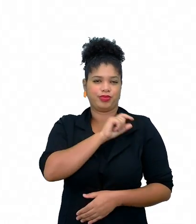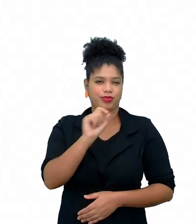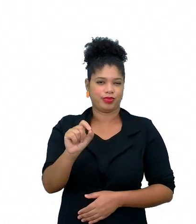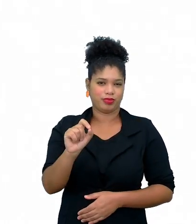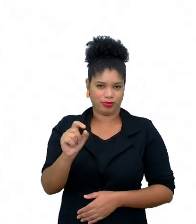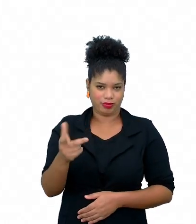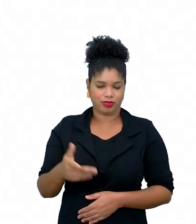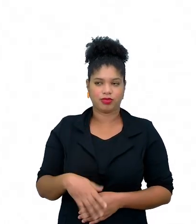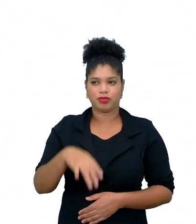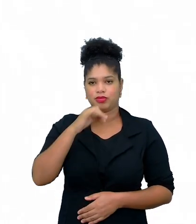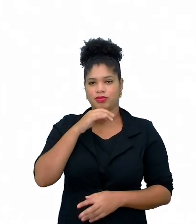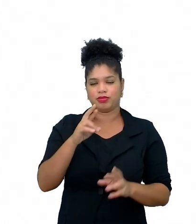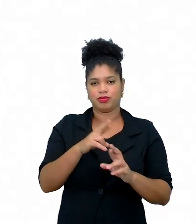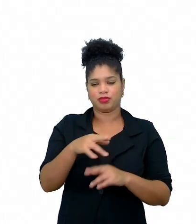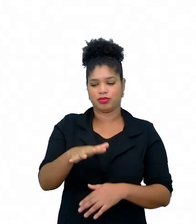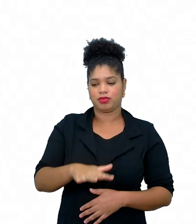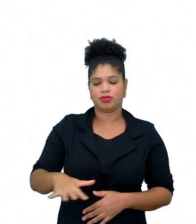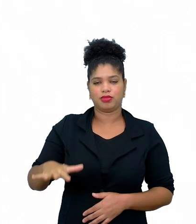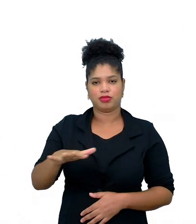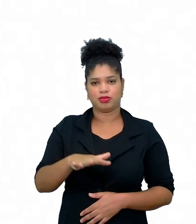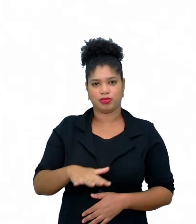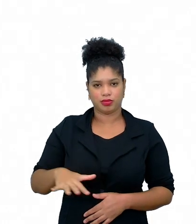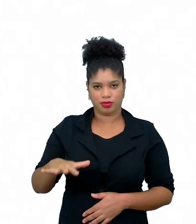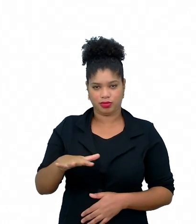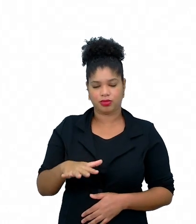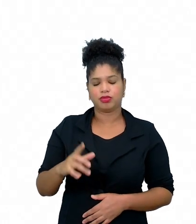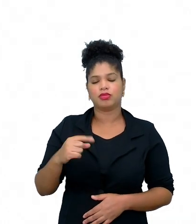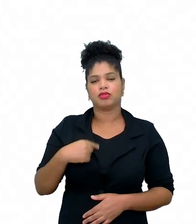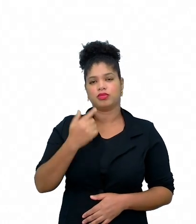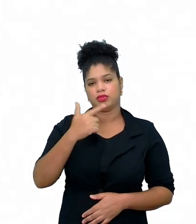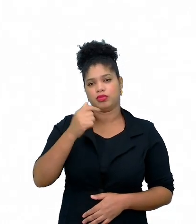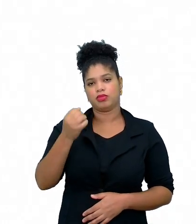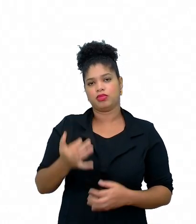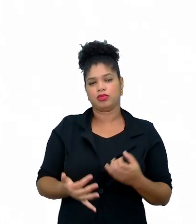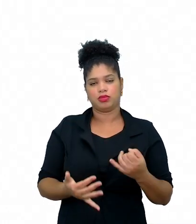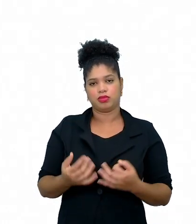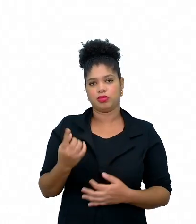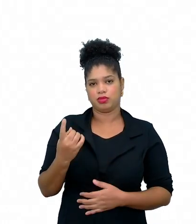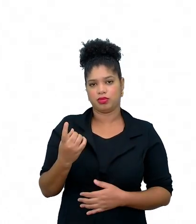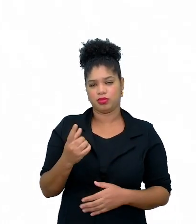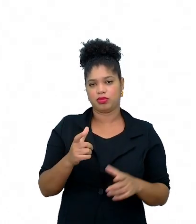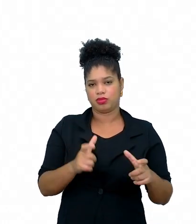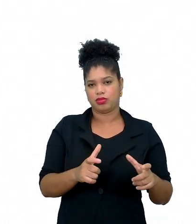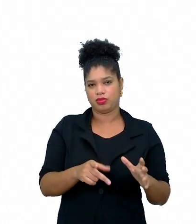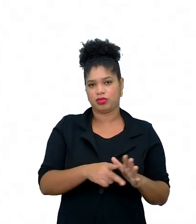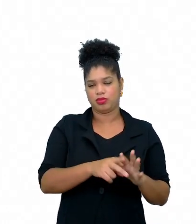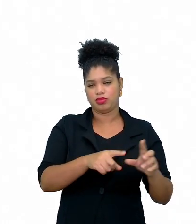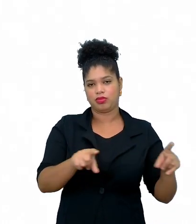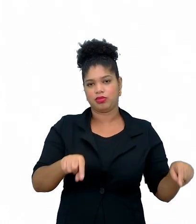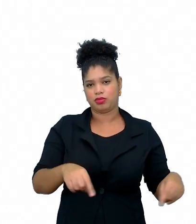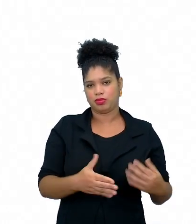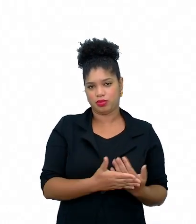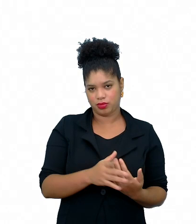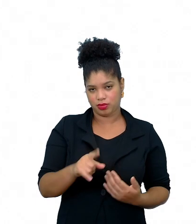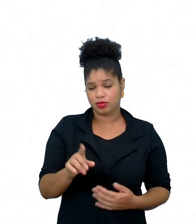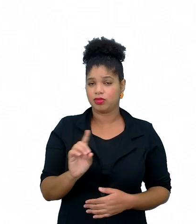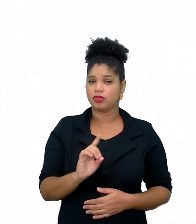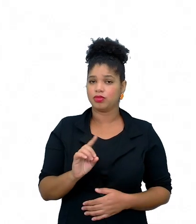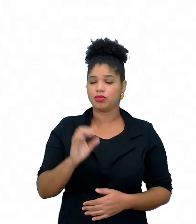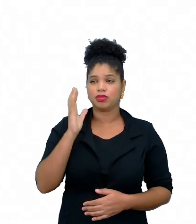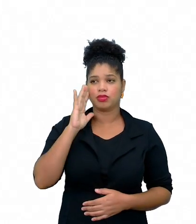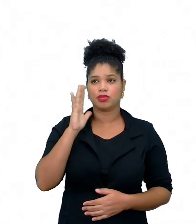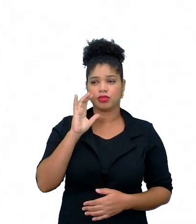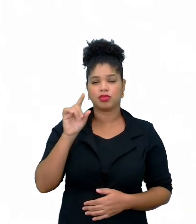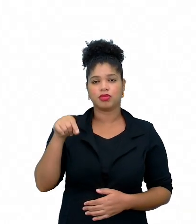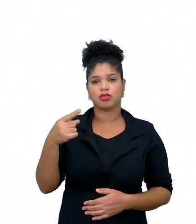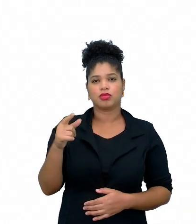Então, em relação aos espaços, né, nós reforçamos, não ficar somente em sala de aula, mas gradualmente pensando em